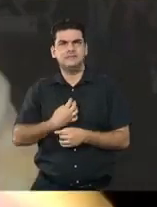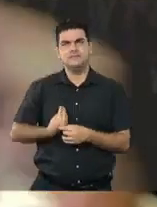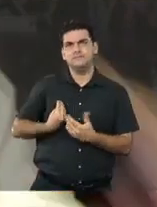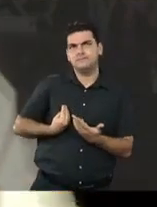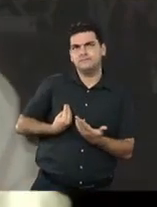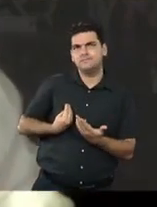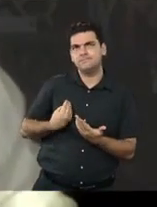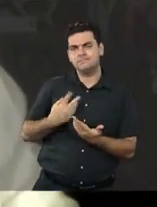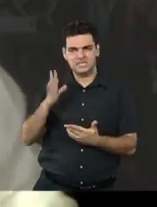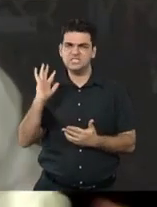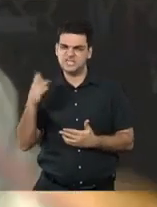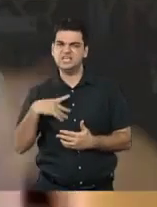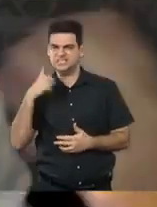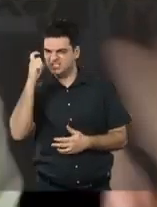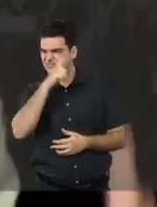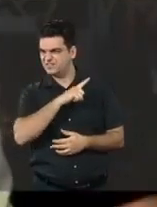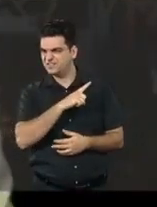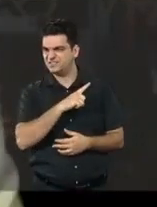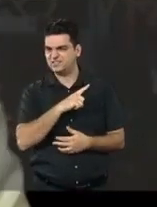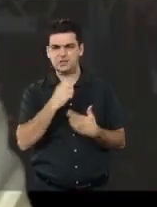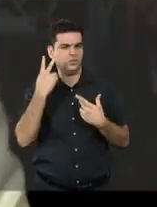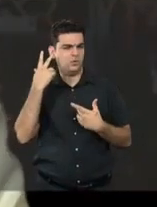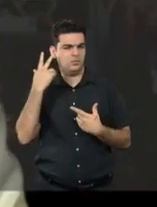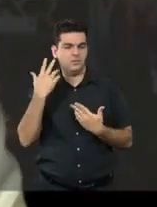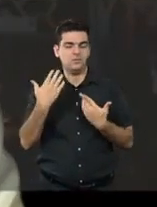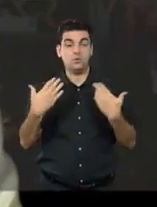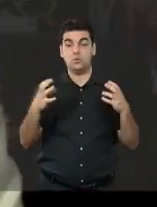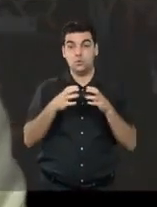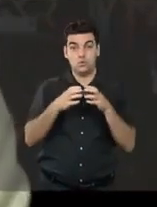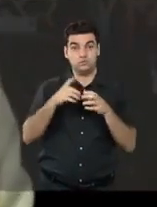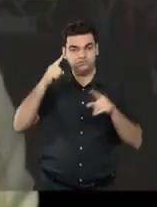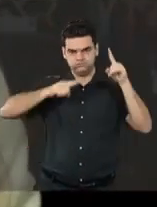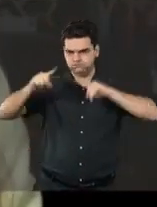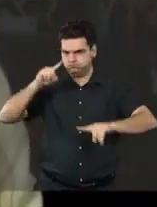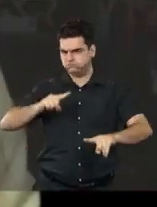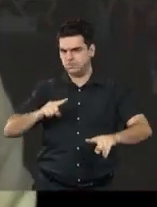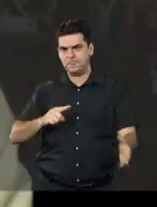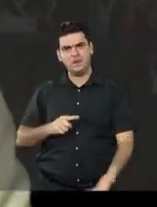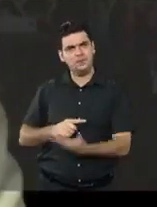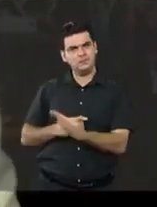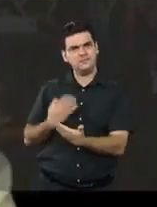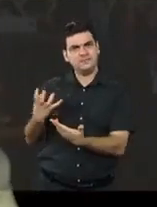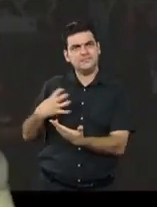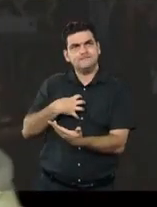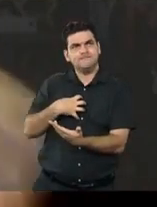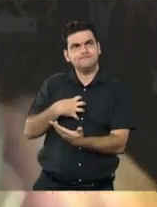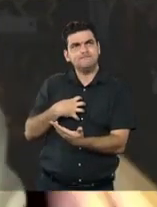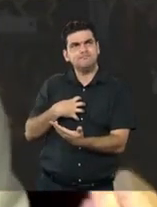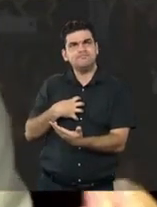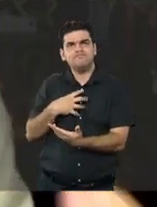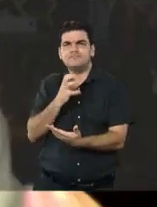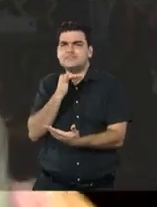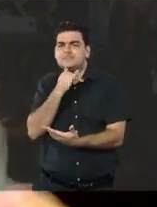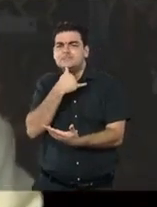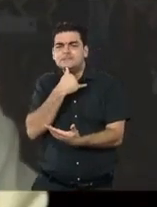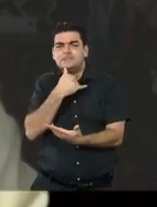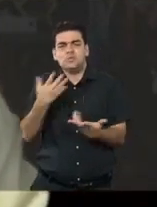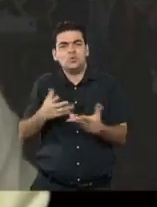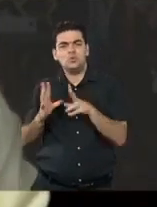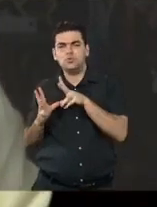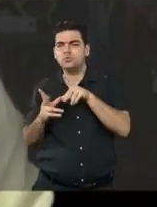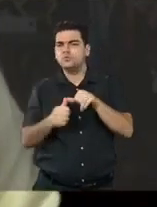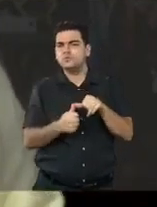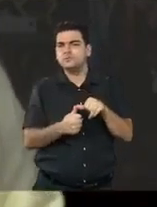além de todas as dificuldades que se apresentam para a nossa liderança, como é também para você conviver com a tristeza de viver num